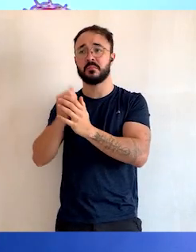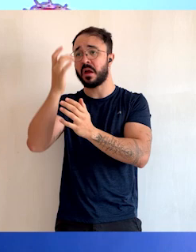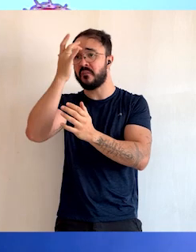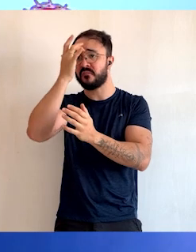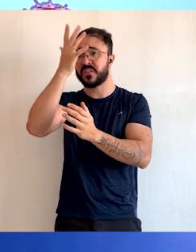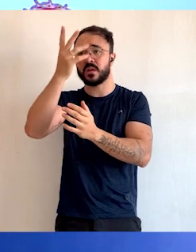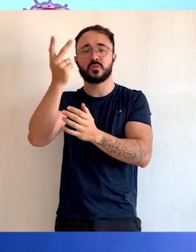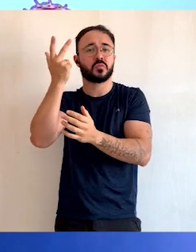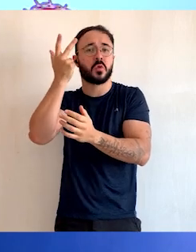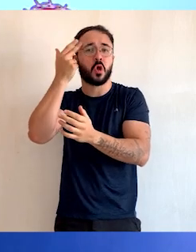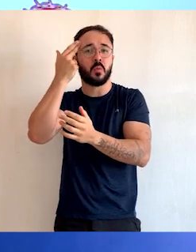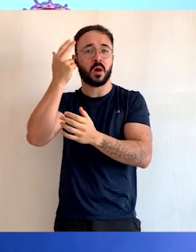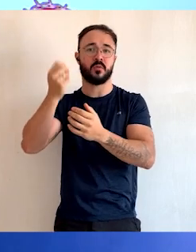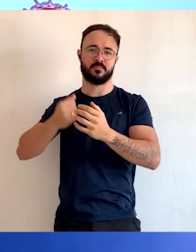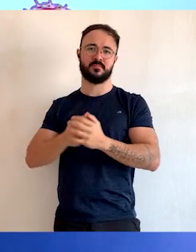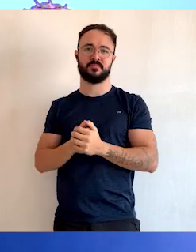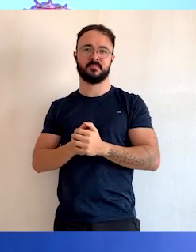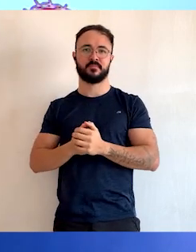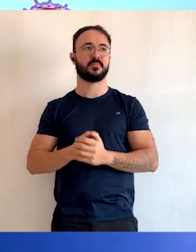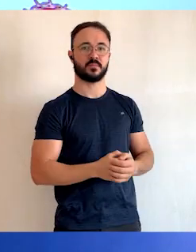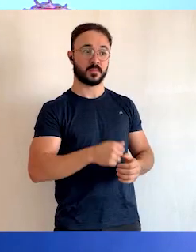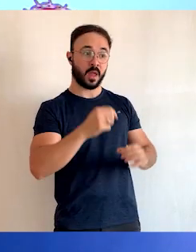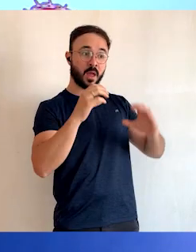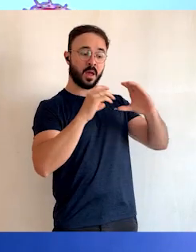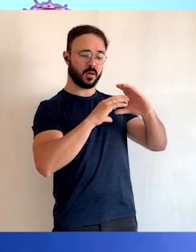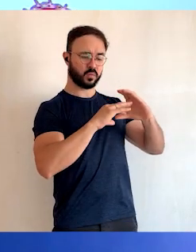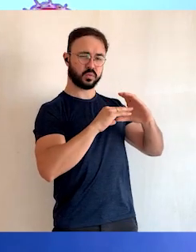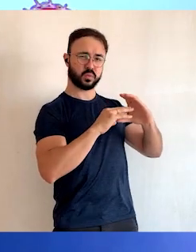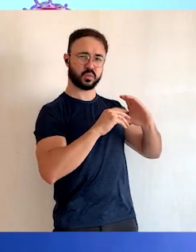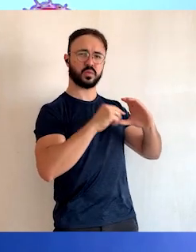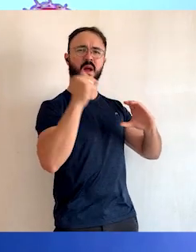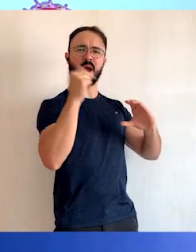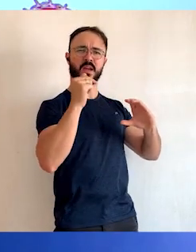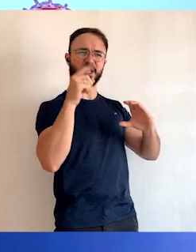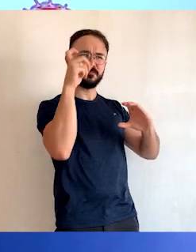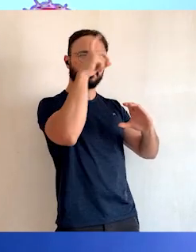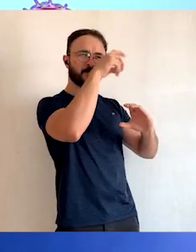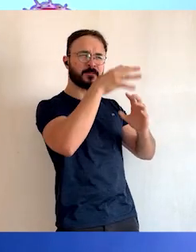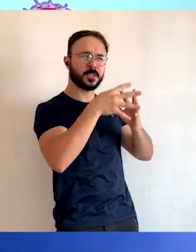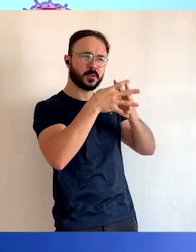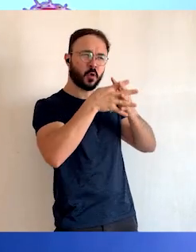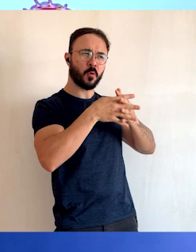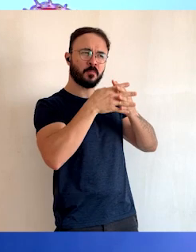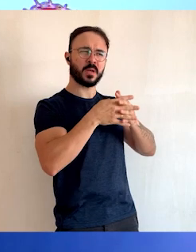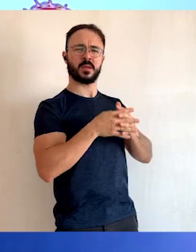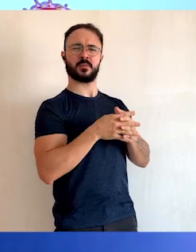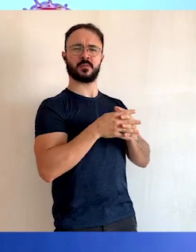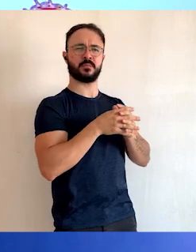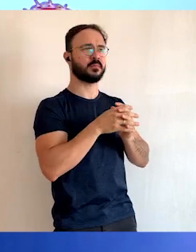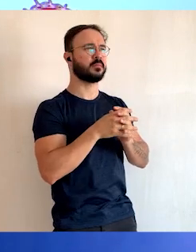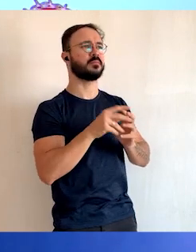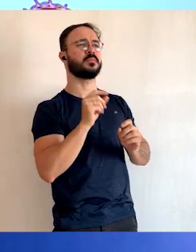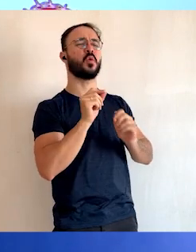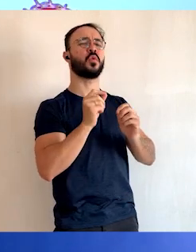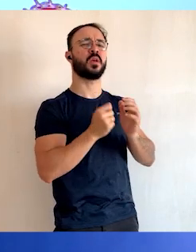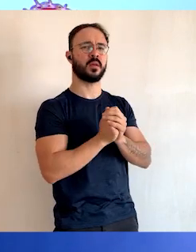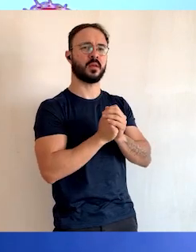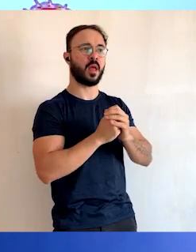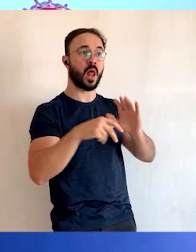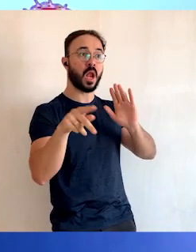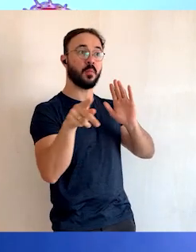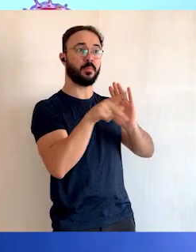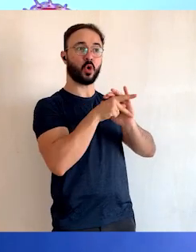componentes diferentes dentro delas. Essas células mais complexas,